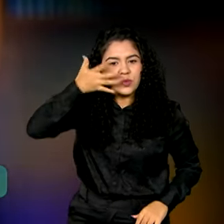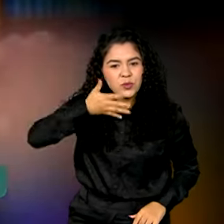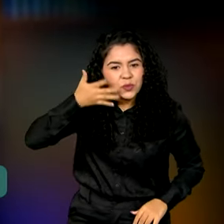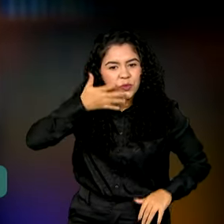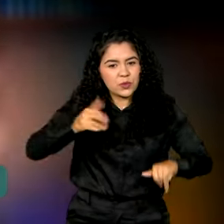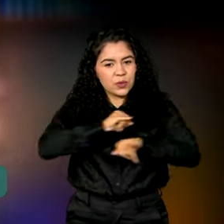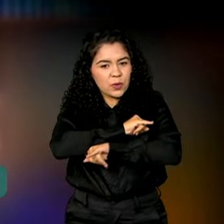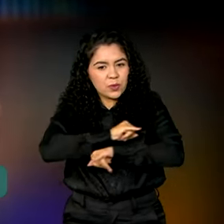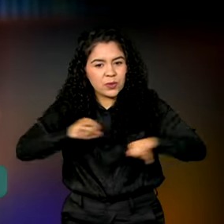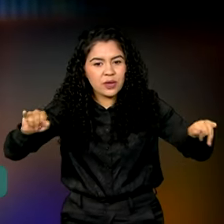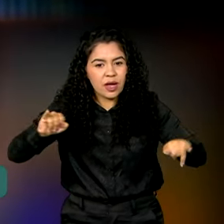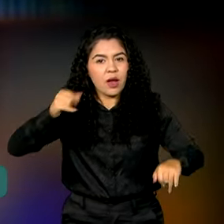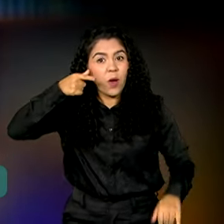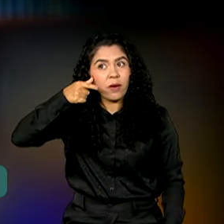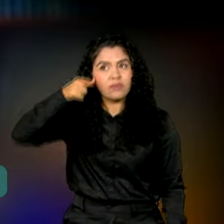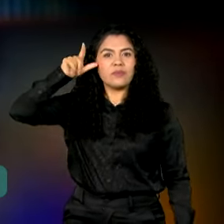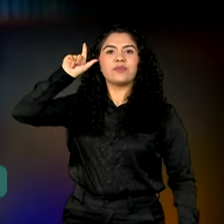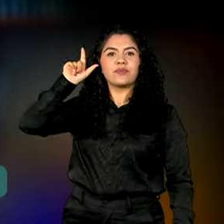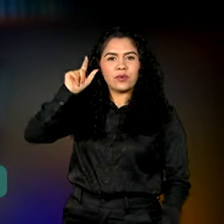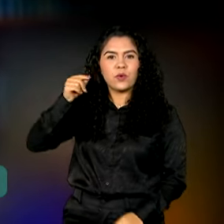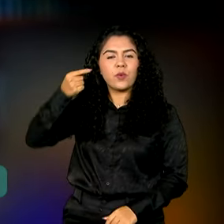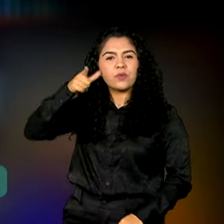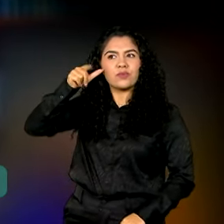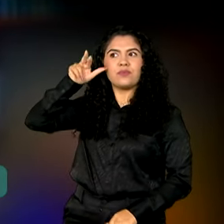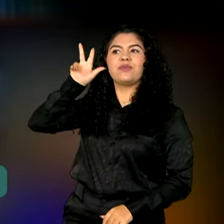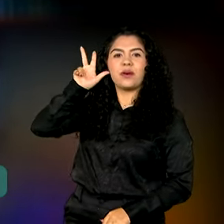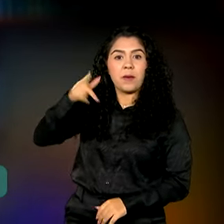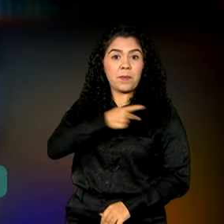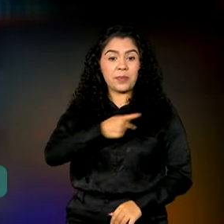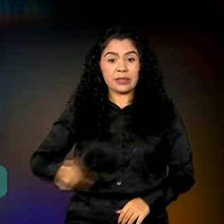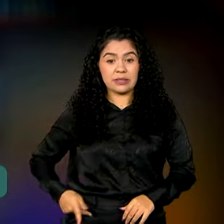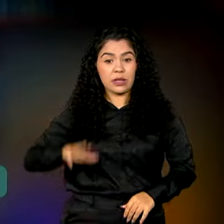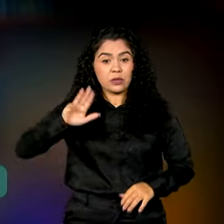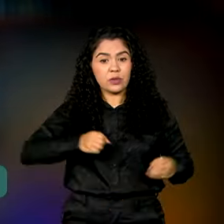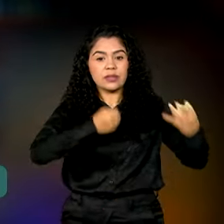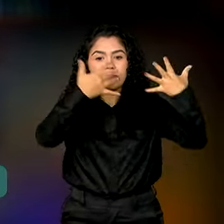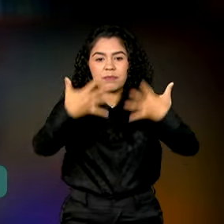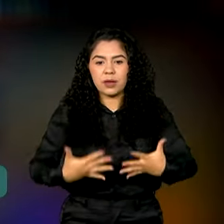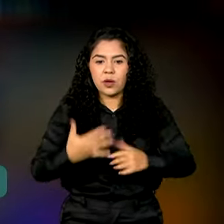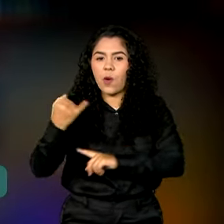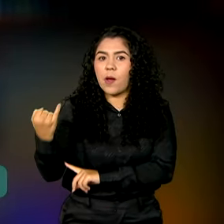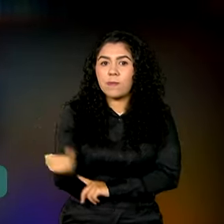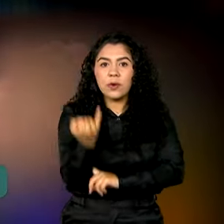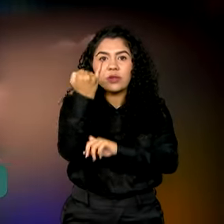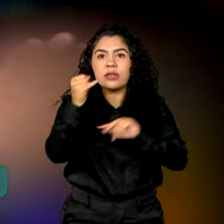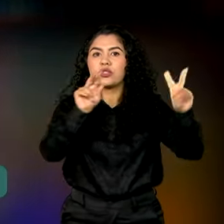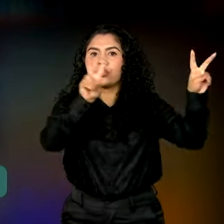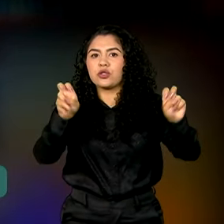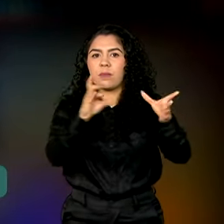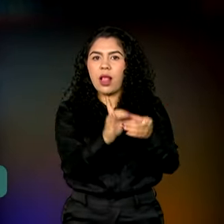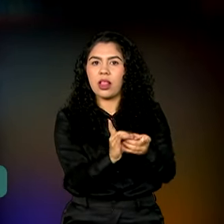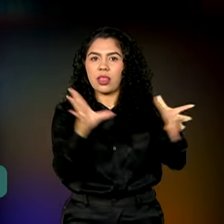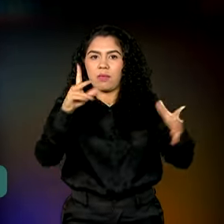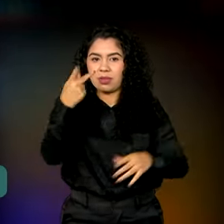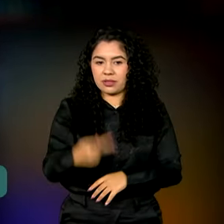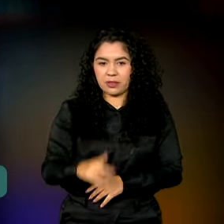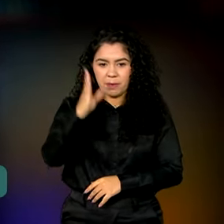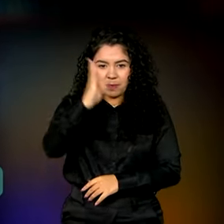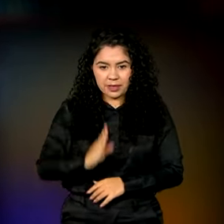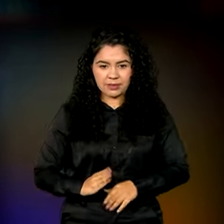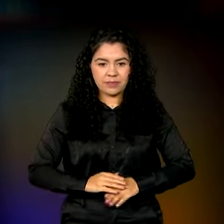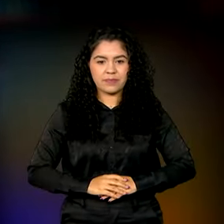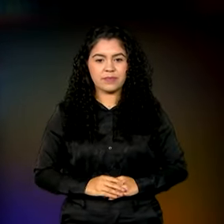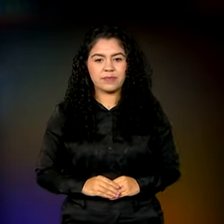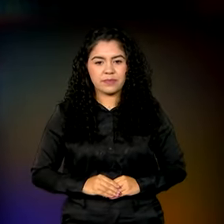véspera do Dia da Independência do Brasil, o presidente Lula destacou a importância da democracia no país. Nenhum